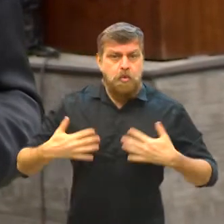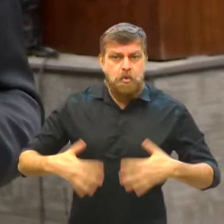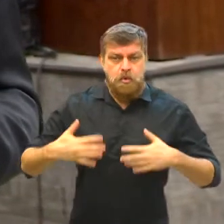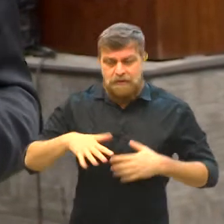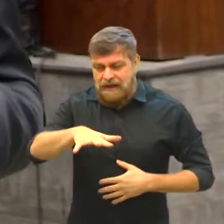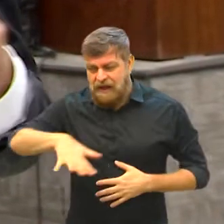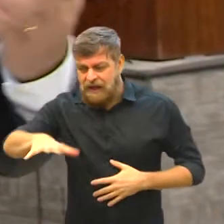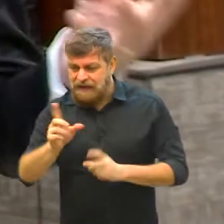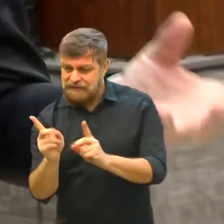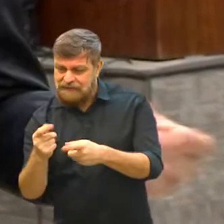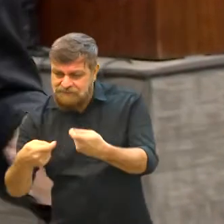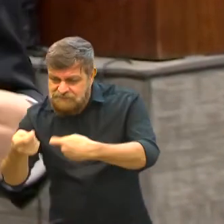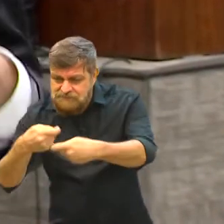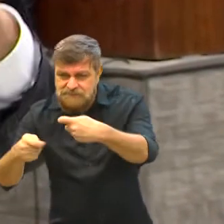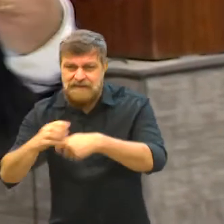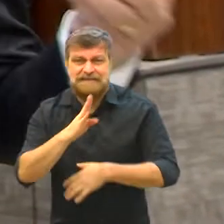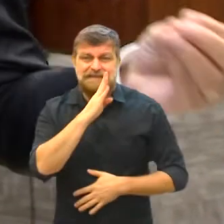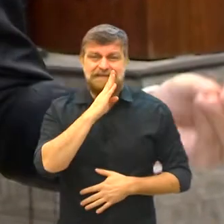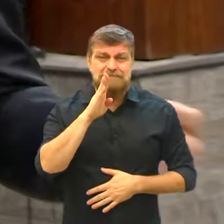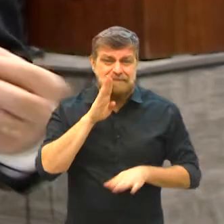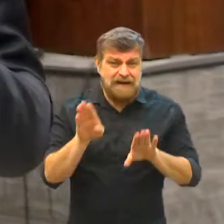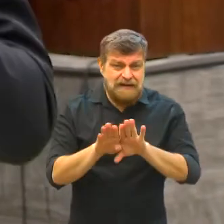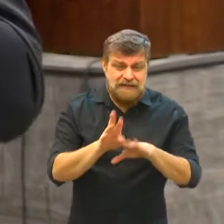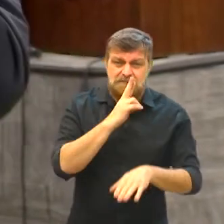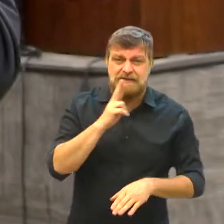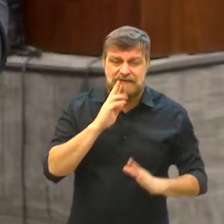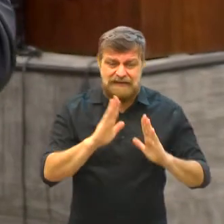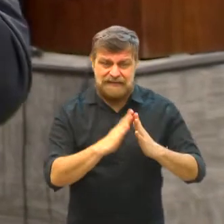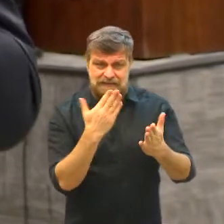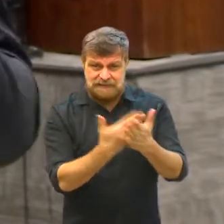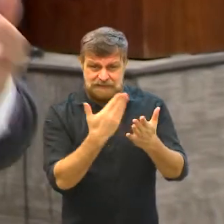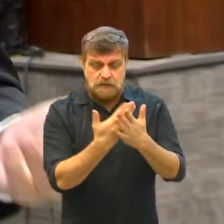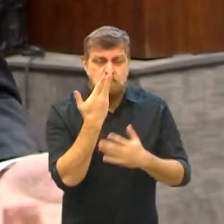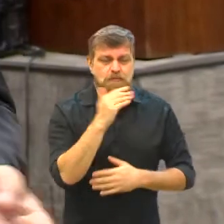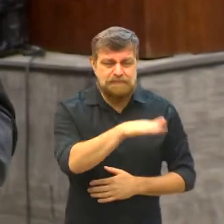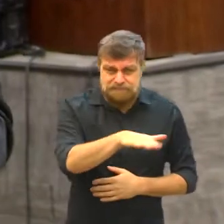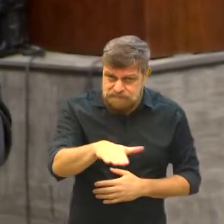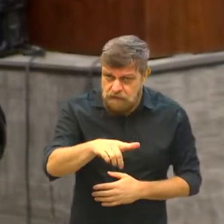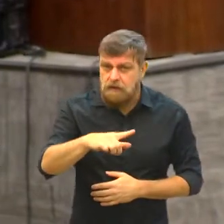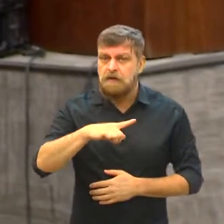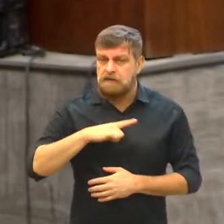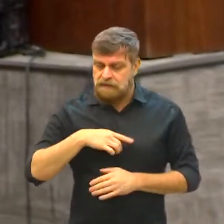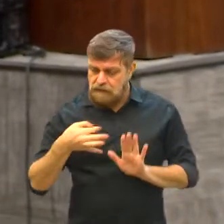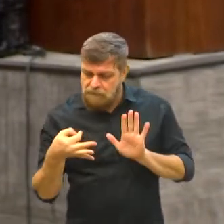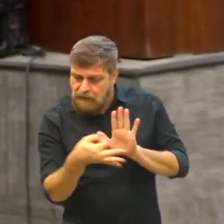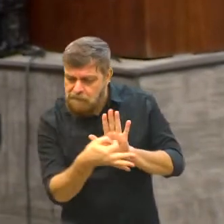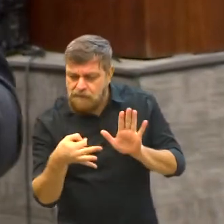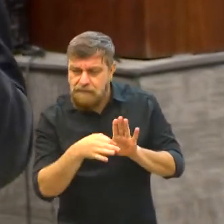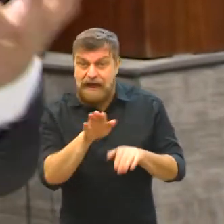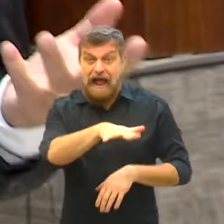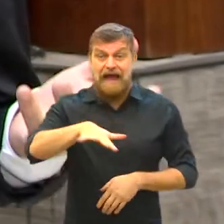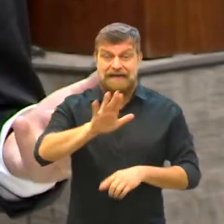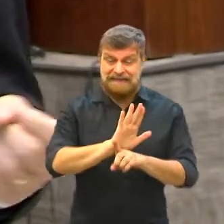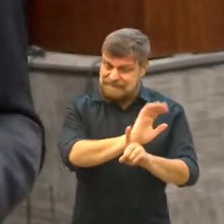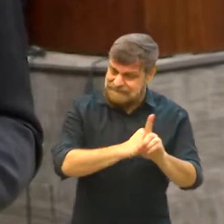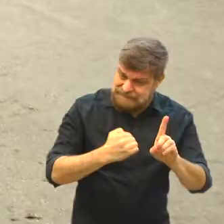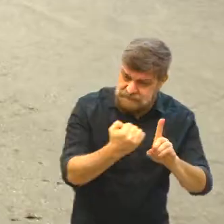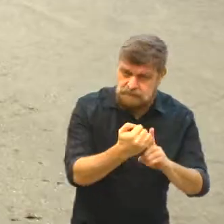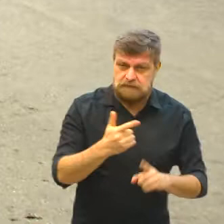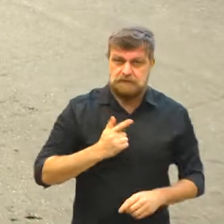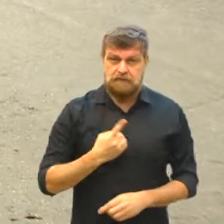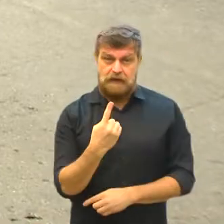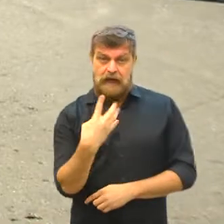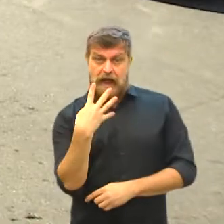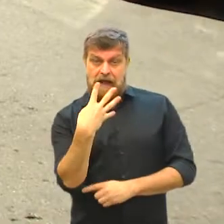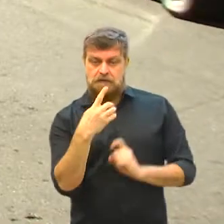da área do comércio, bares e restaurante, das escolas de educação infantil, da área da assistência.